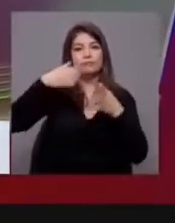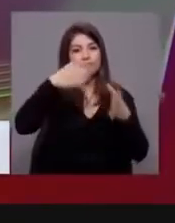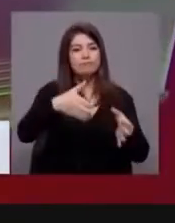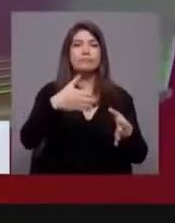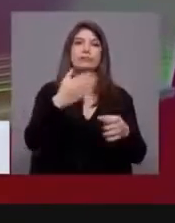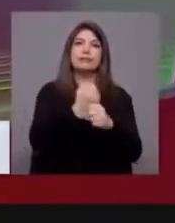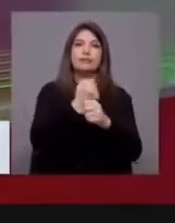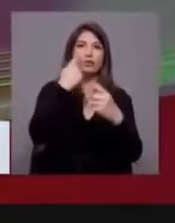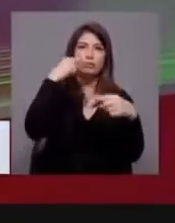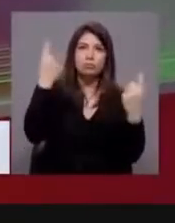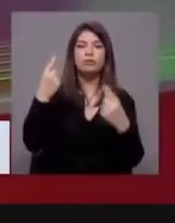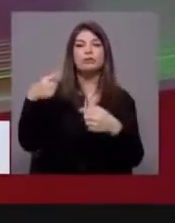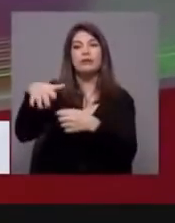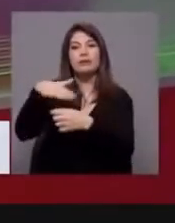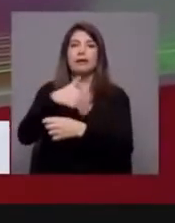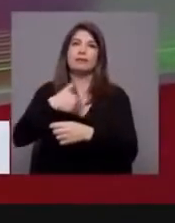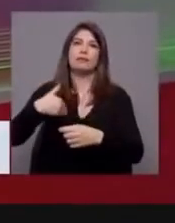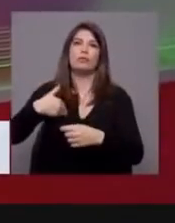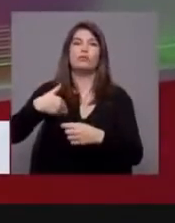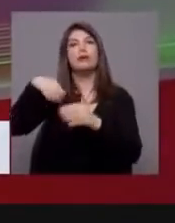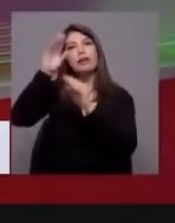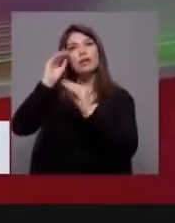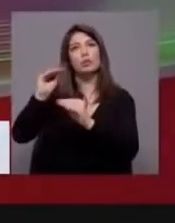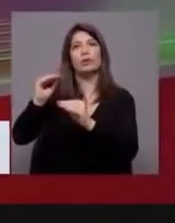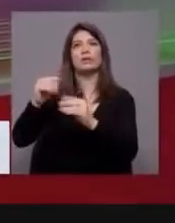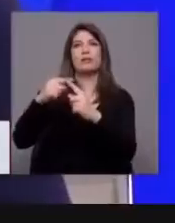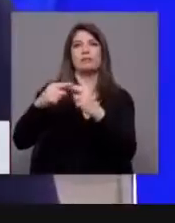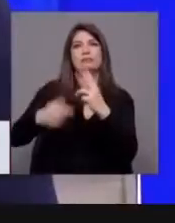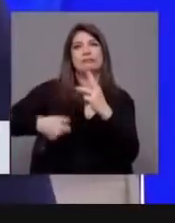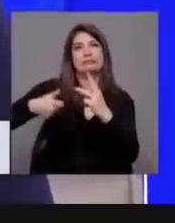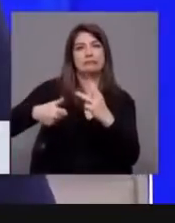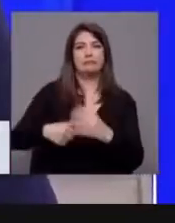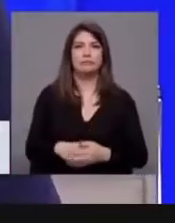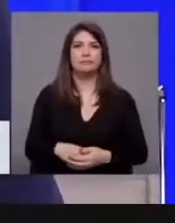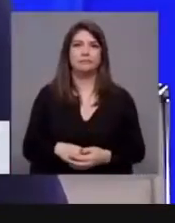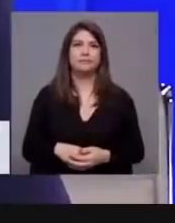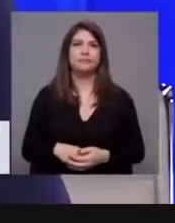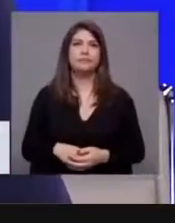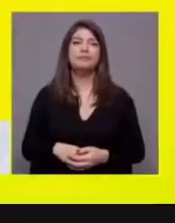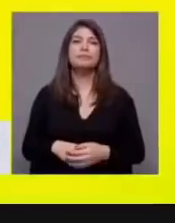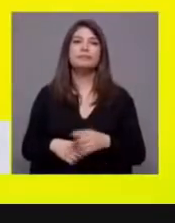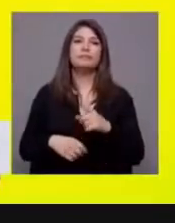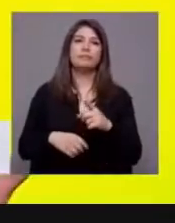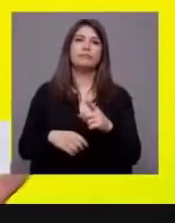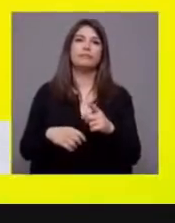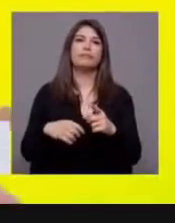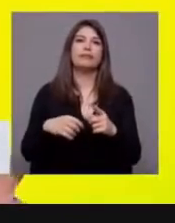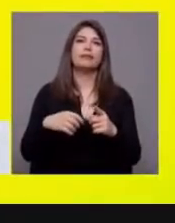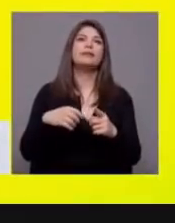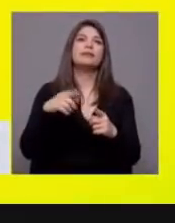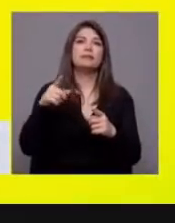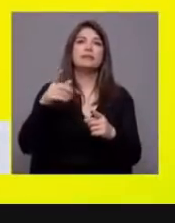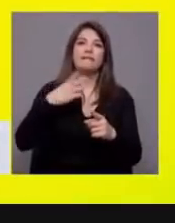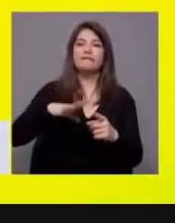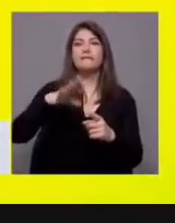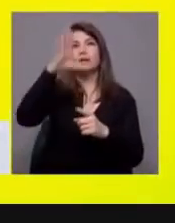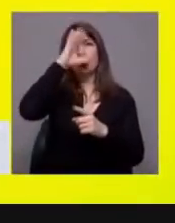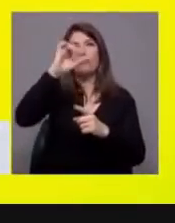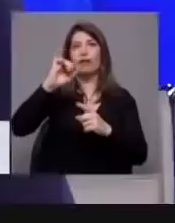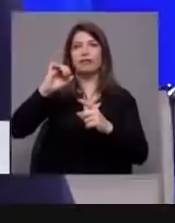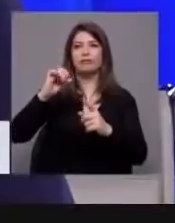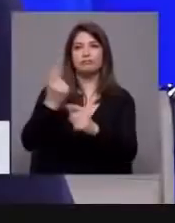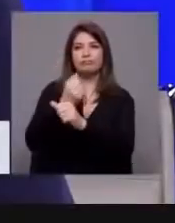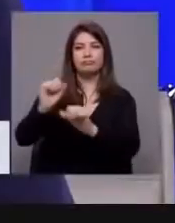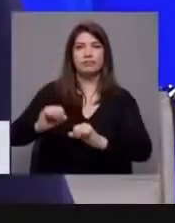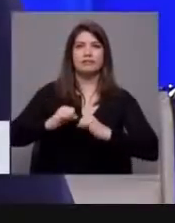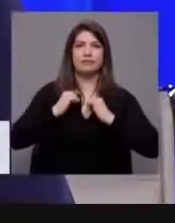Matispo, que responda a esta questão do vosso programa e a esse problema, que não é uma nacionalização, uma privatização. e a espalha